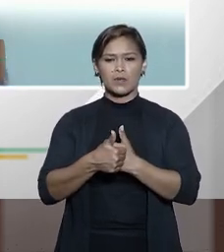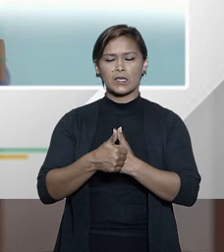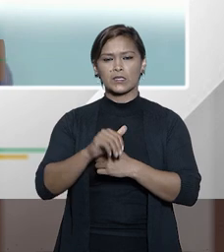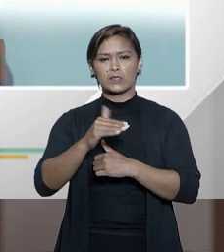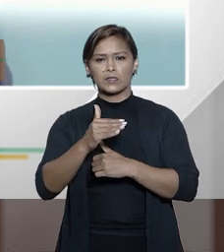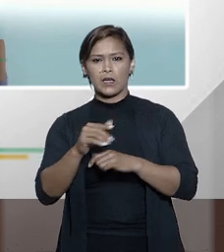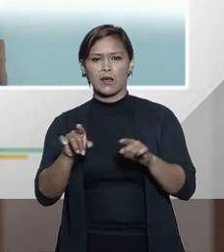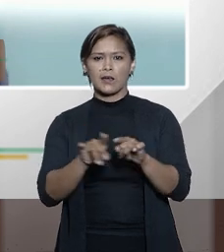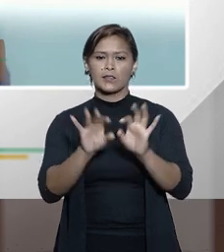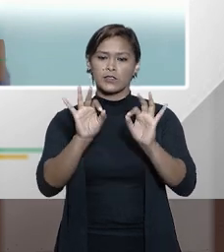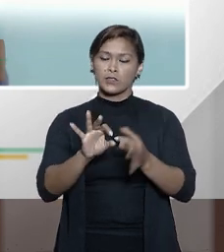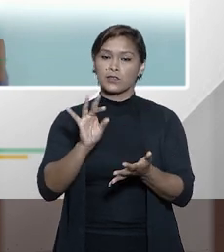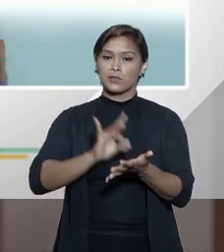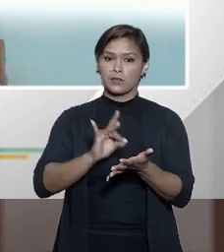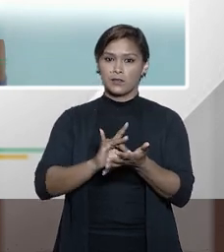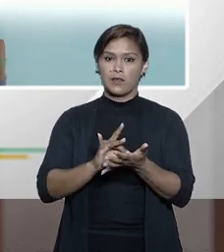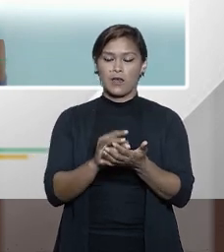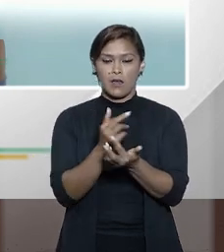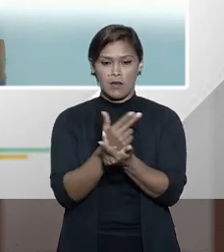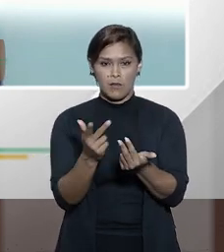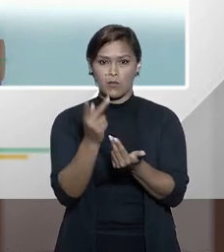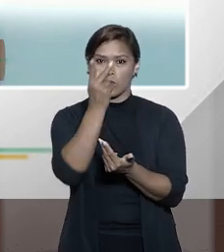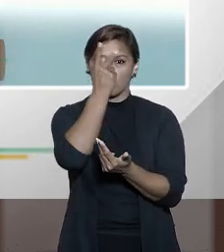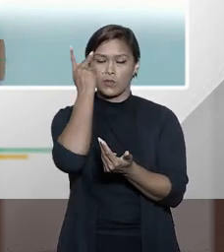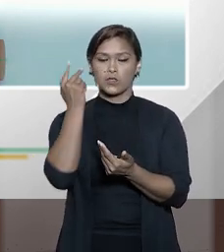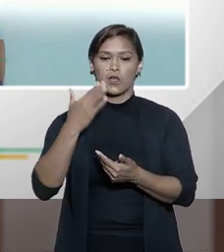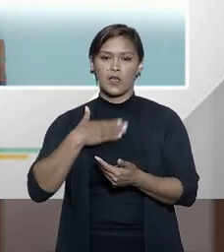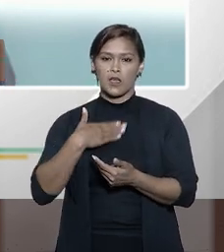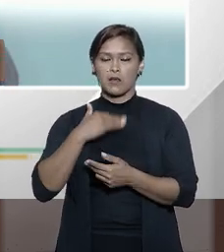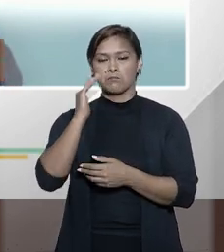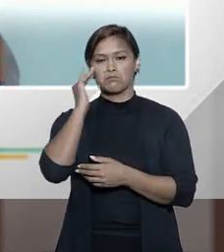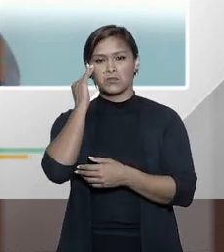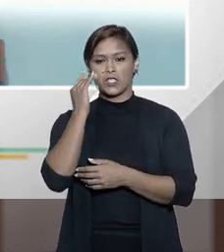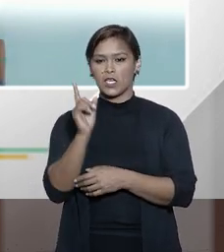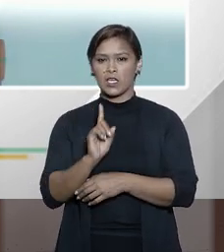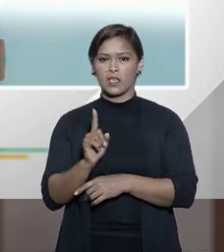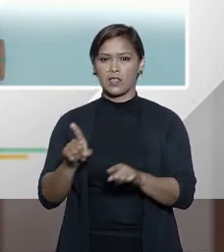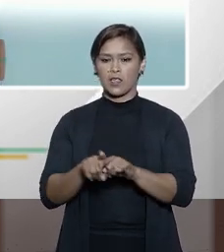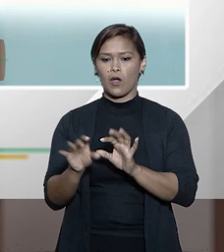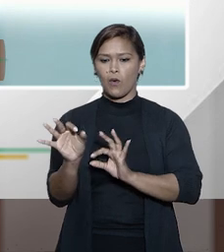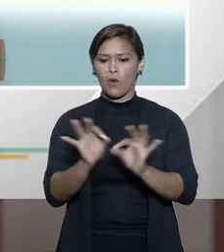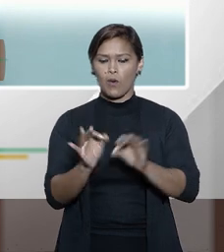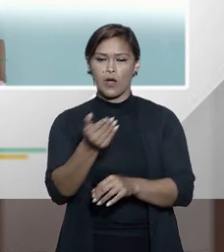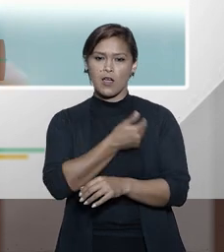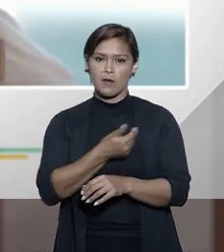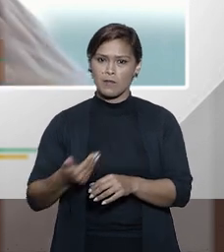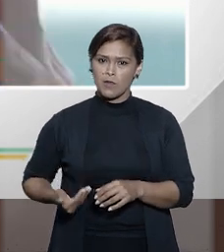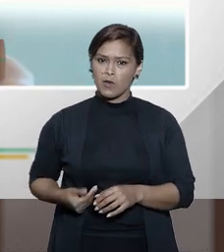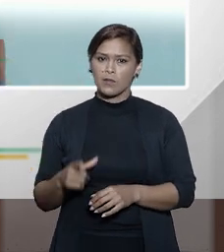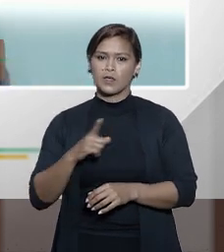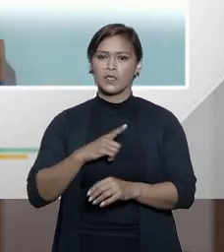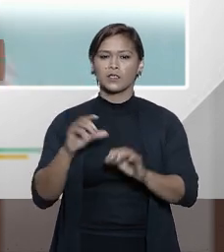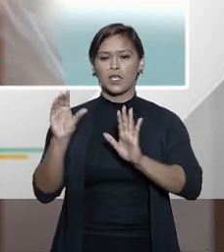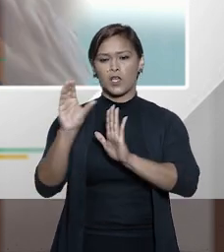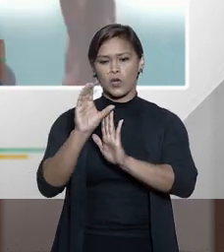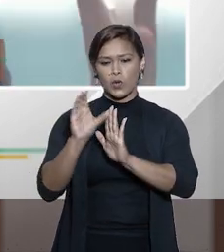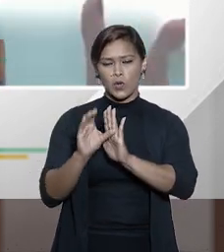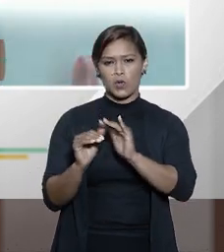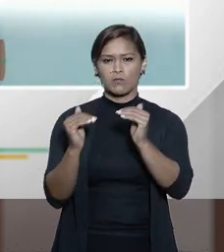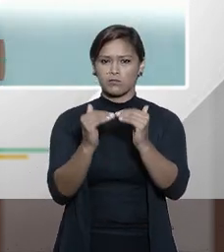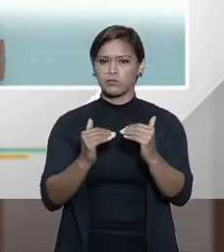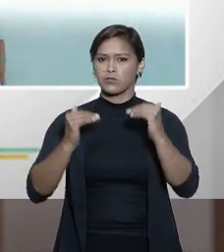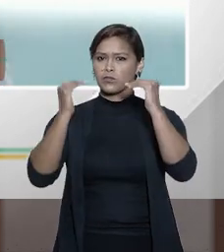média, e que, na verdade, muita gente, como eu, entende que dentro de ordem pública tem os conceitos de